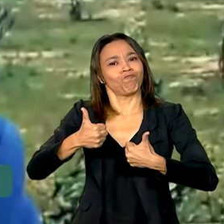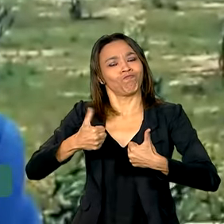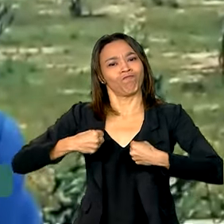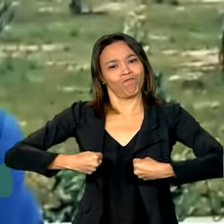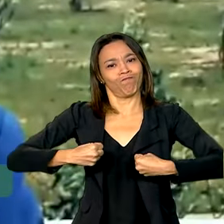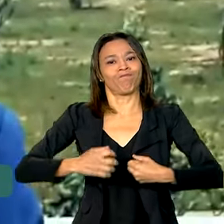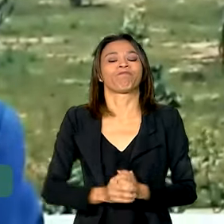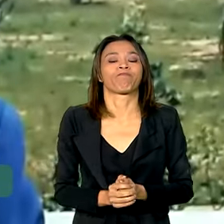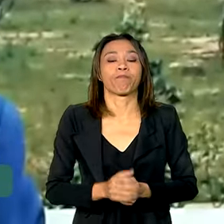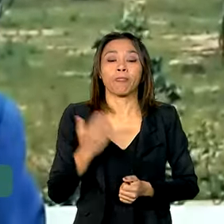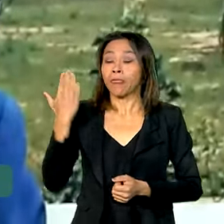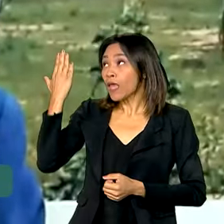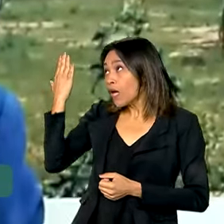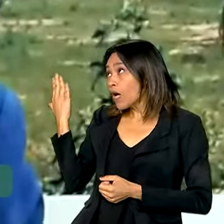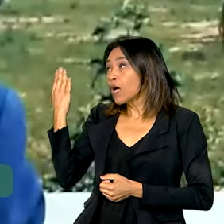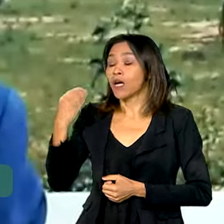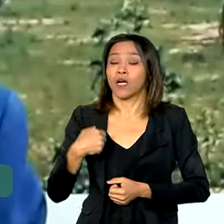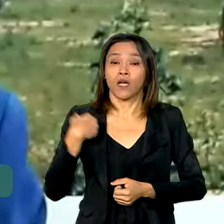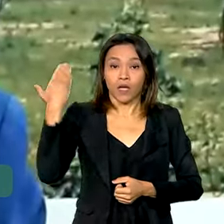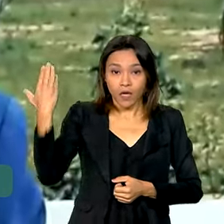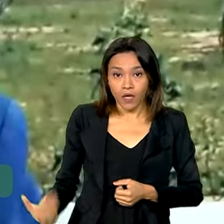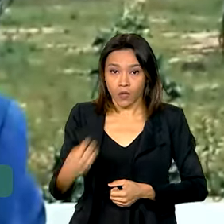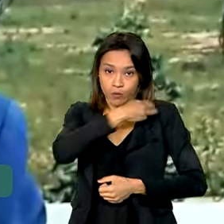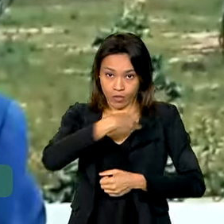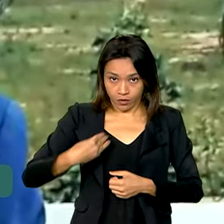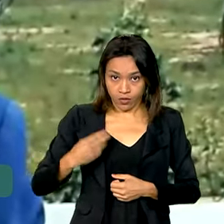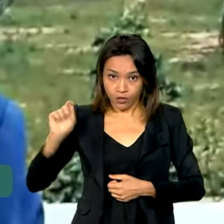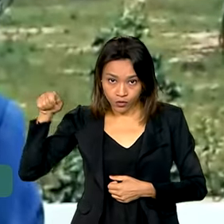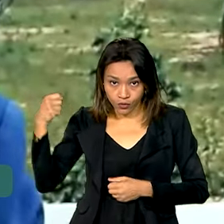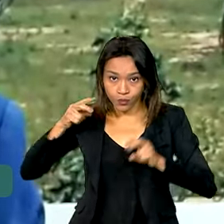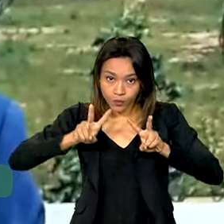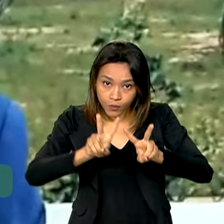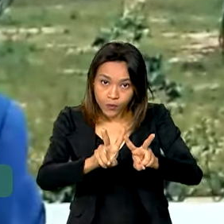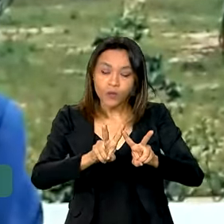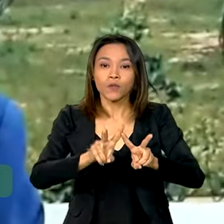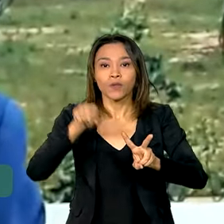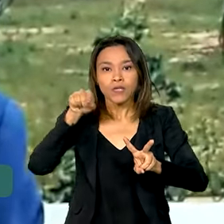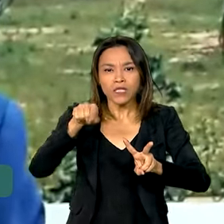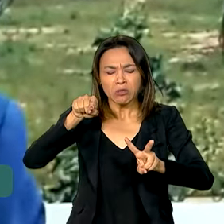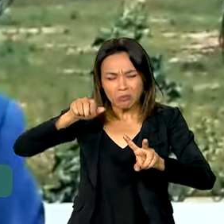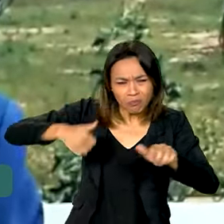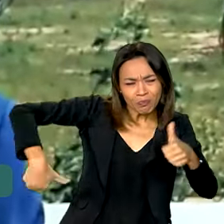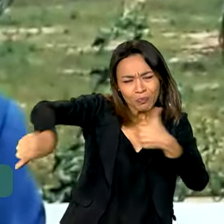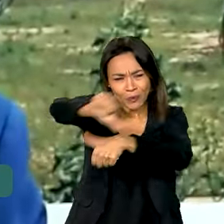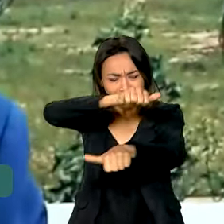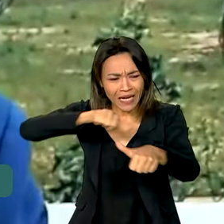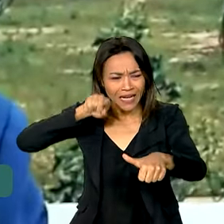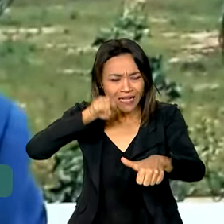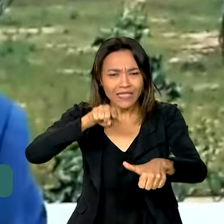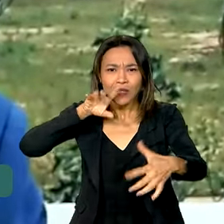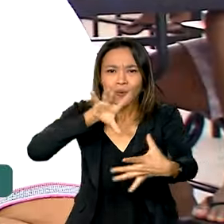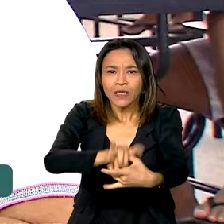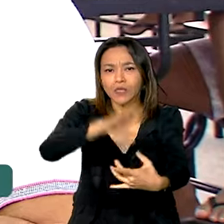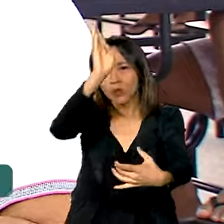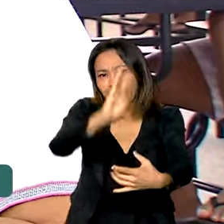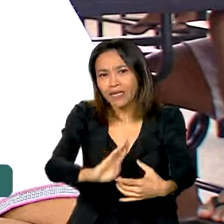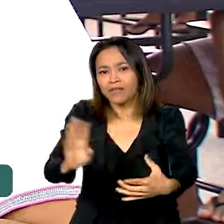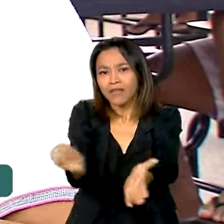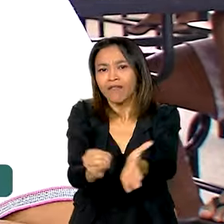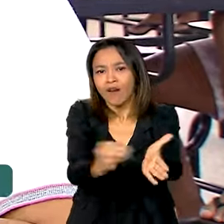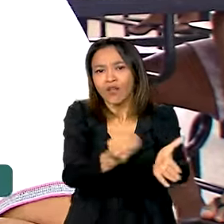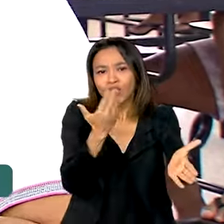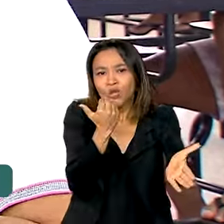Desenvolvimento e Assistência Social, Família e Combate à Fome, reverter o cenário de insegurança alimentar no Brasil é